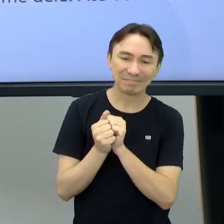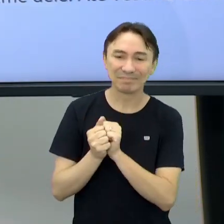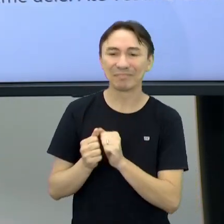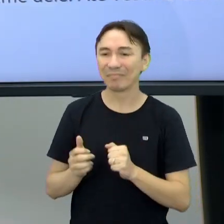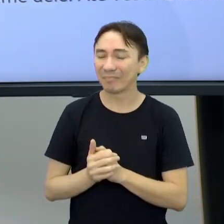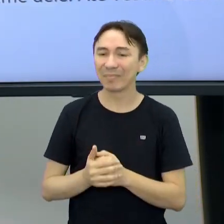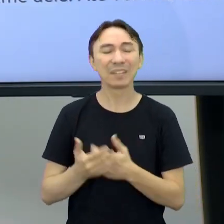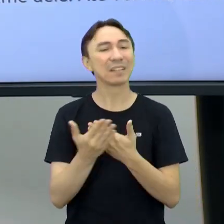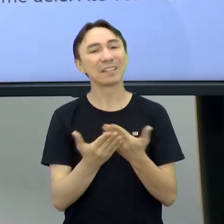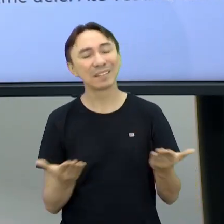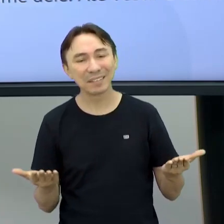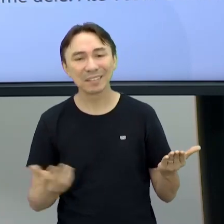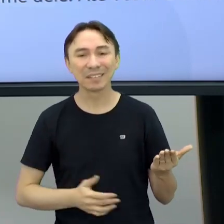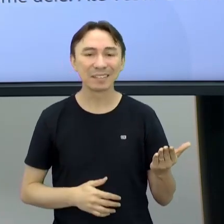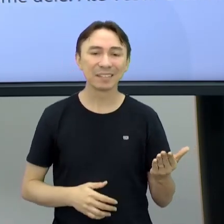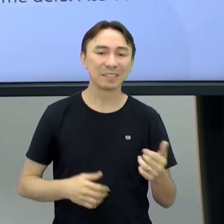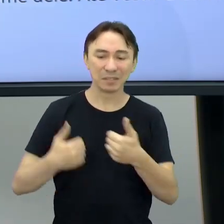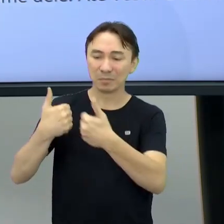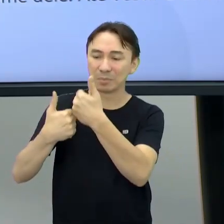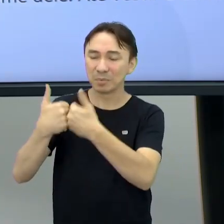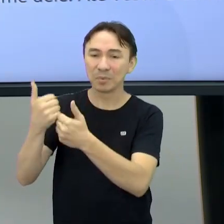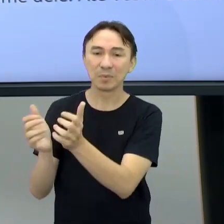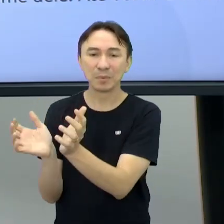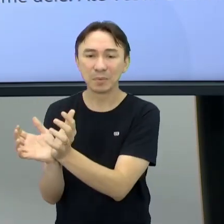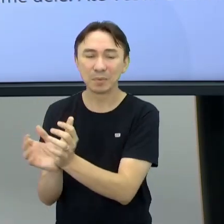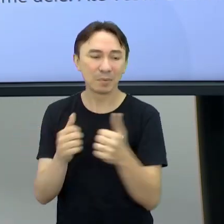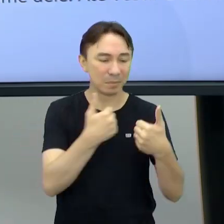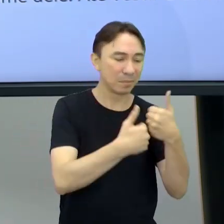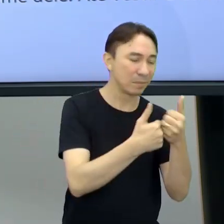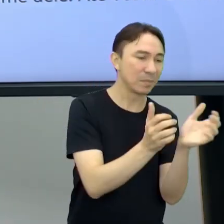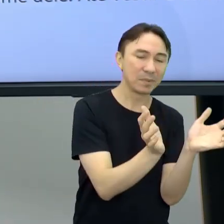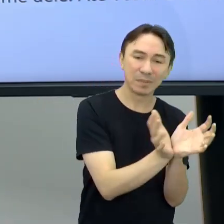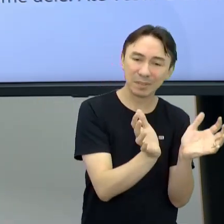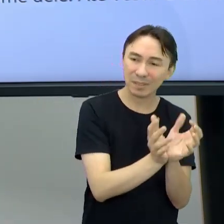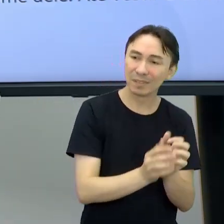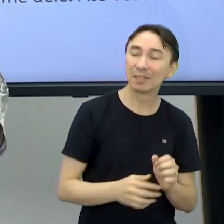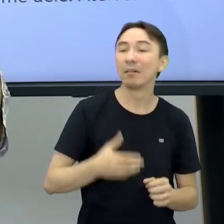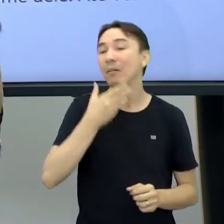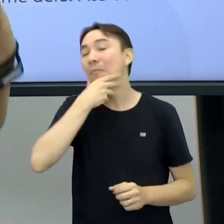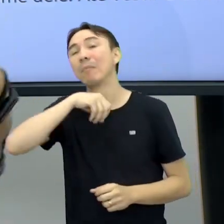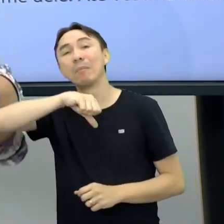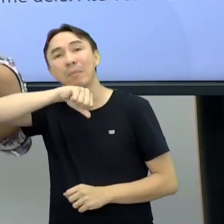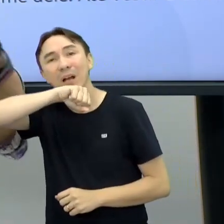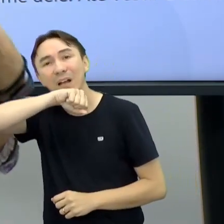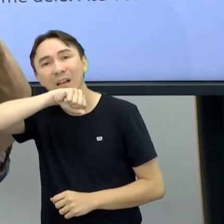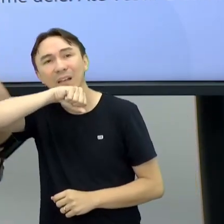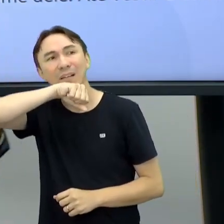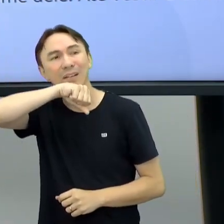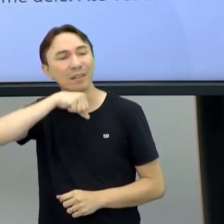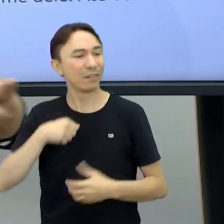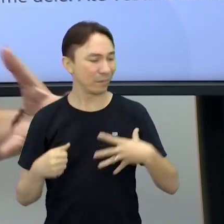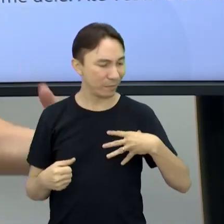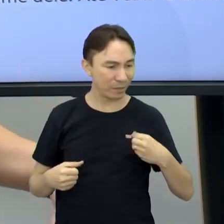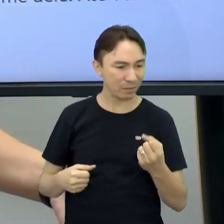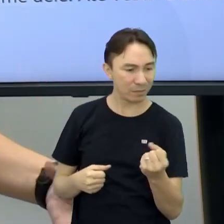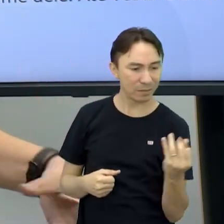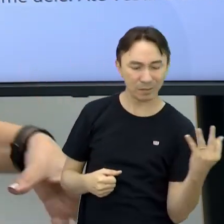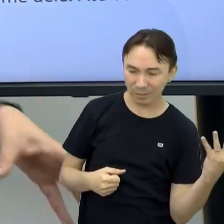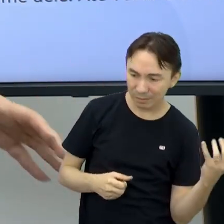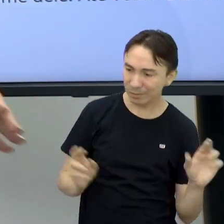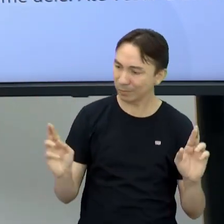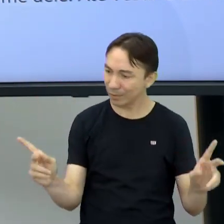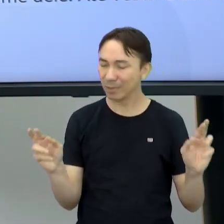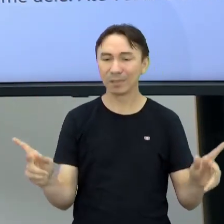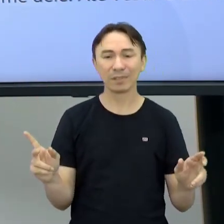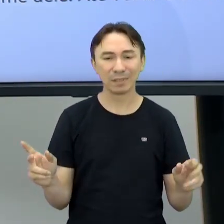por que o pai torcia por um Porque geralmente Na maioria a gente vê os filhos